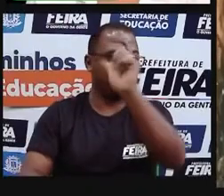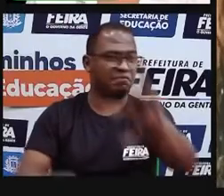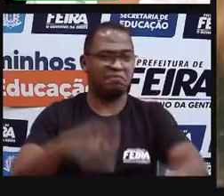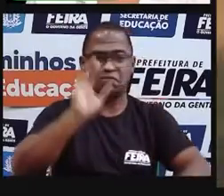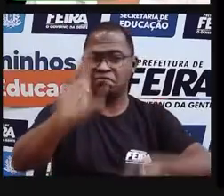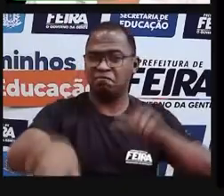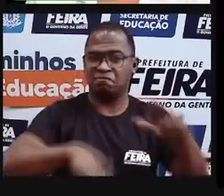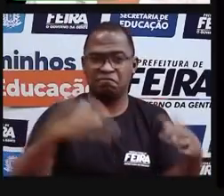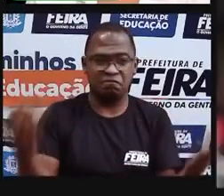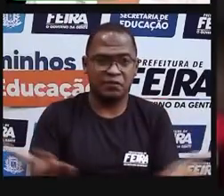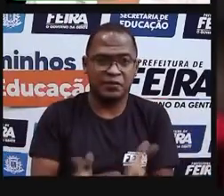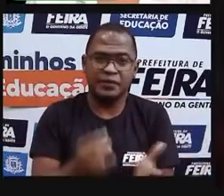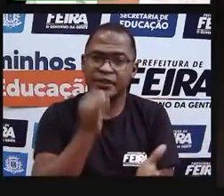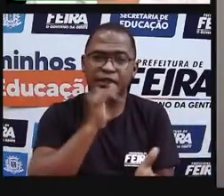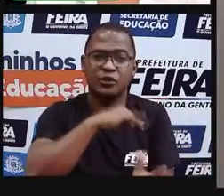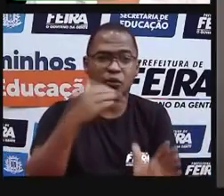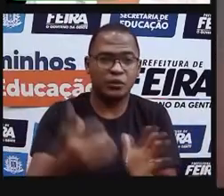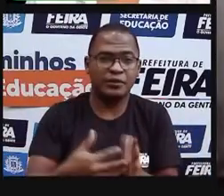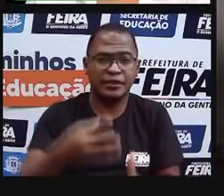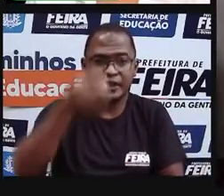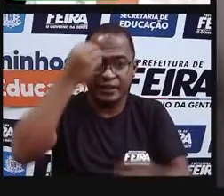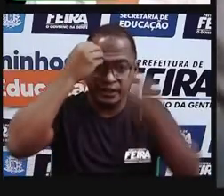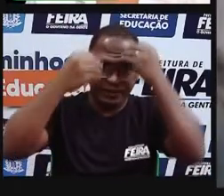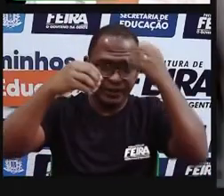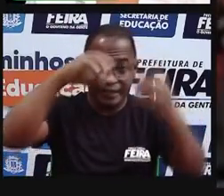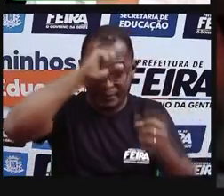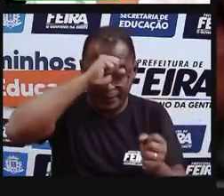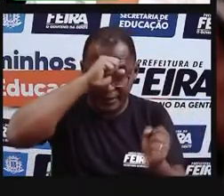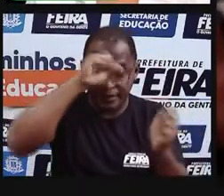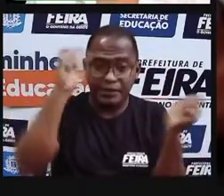todo o seu conhecimento e sentimento em prol de ajudar alguém.